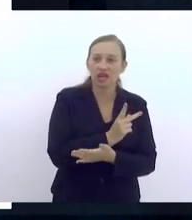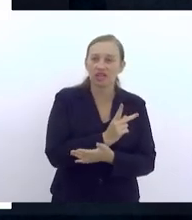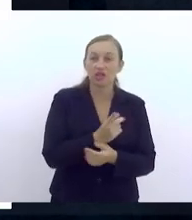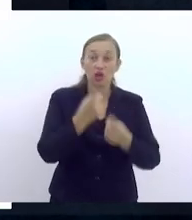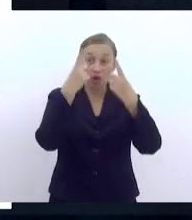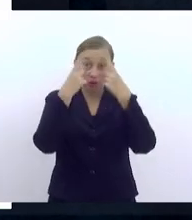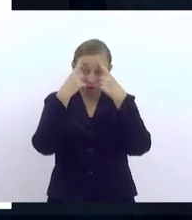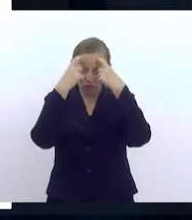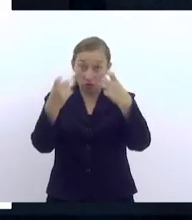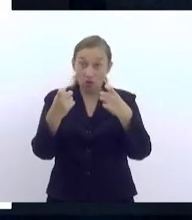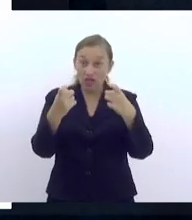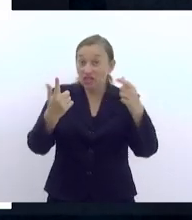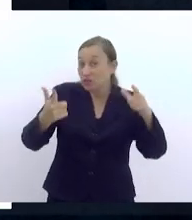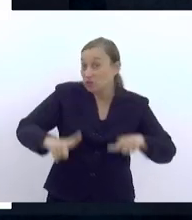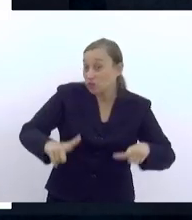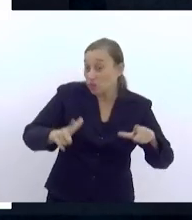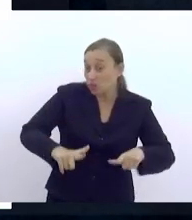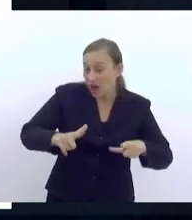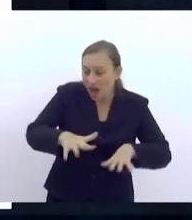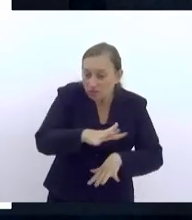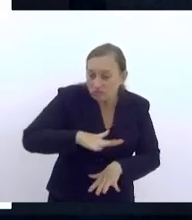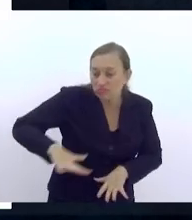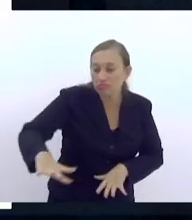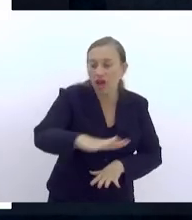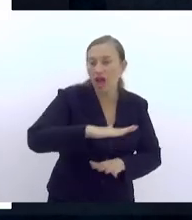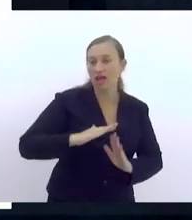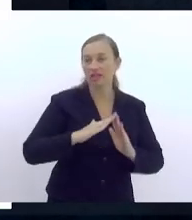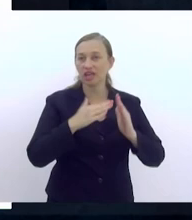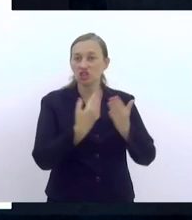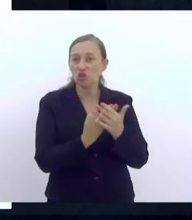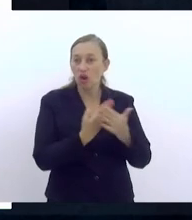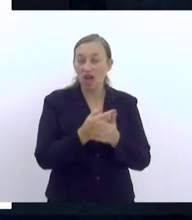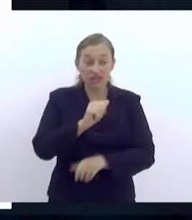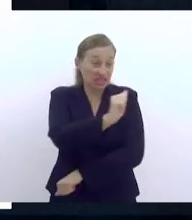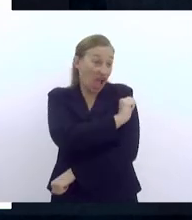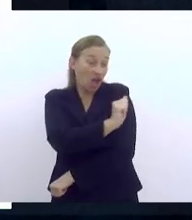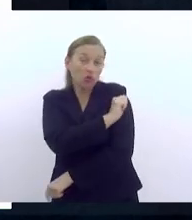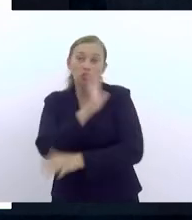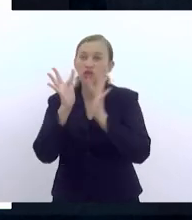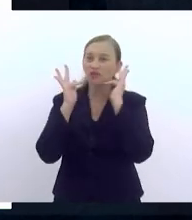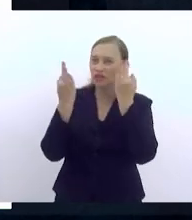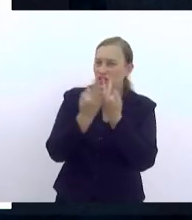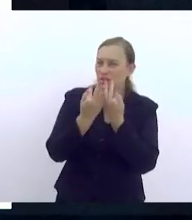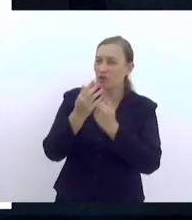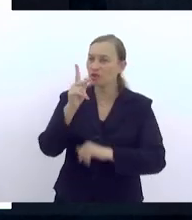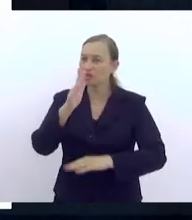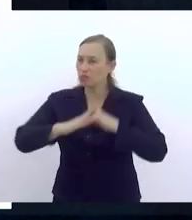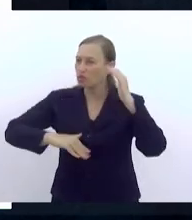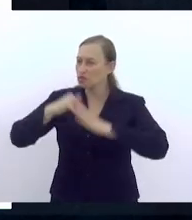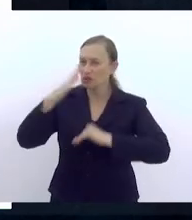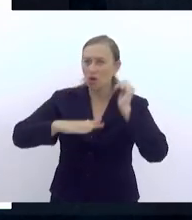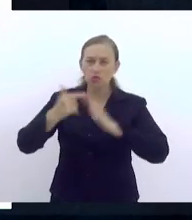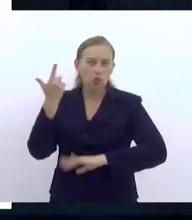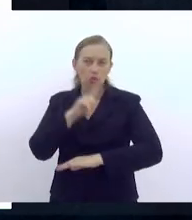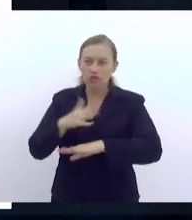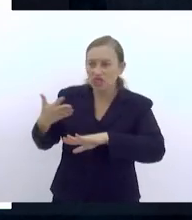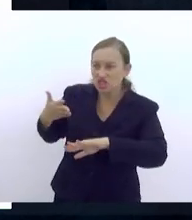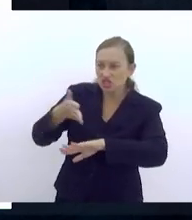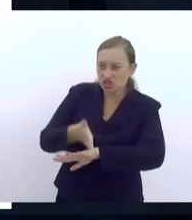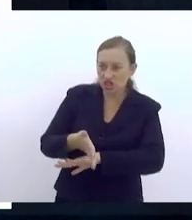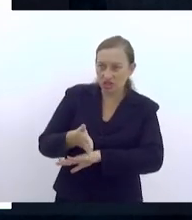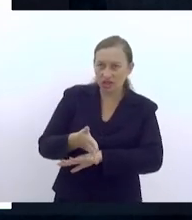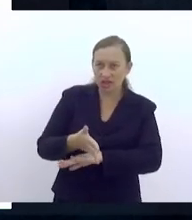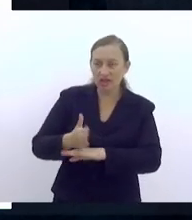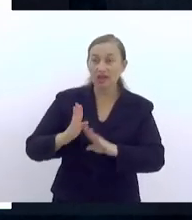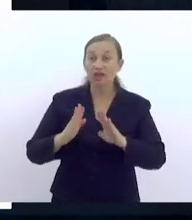nos territórios. Esse aluno, essa família e esse profissional não conseguem chegar na escola,